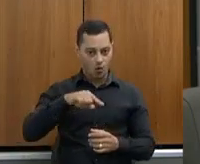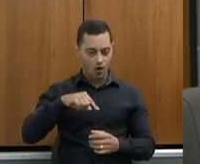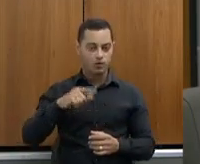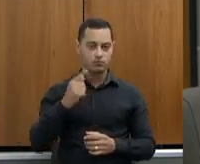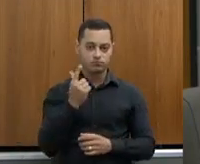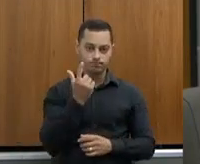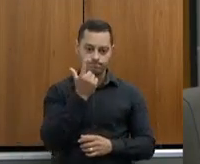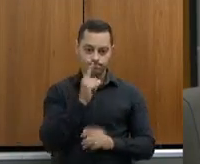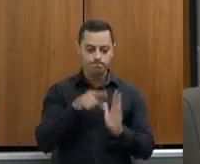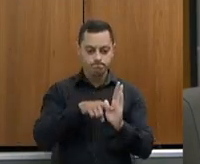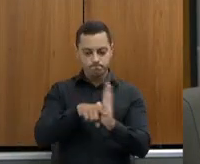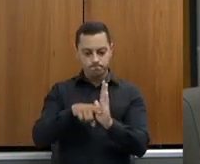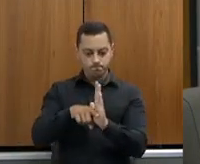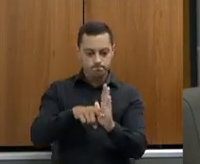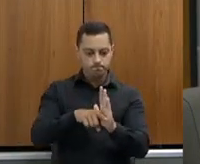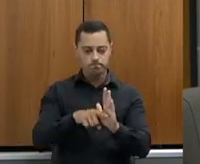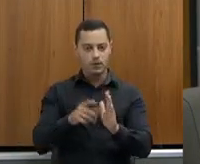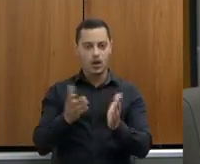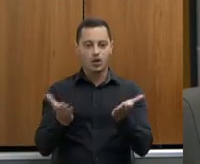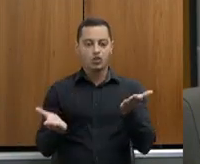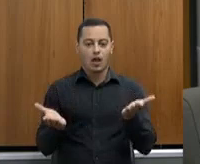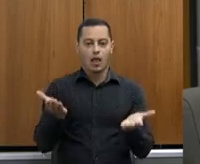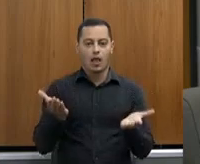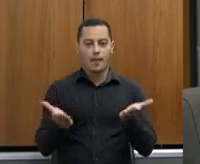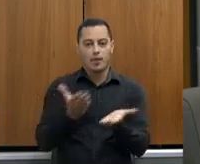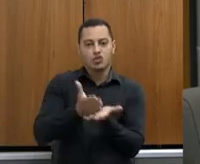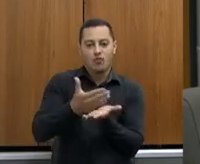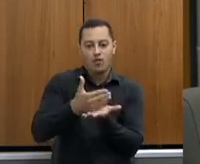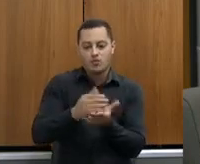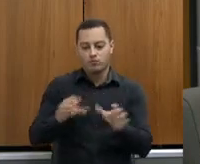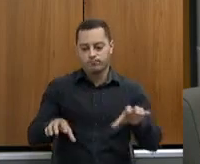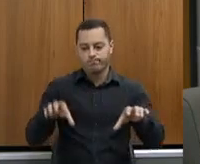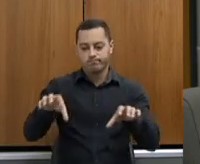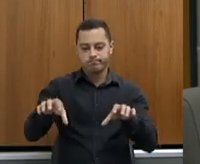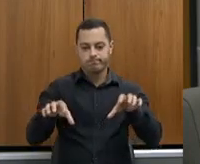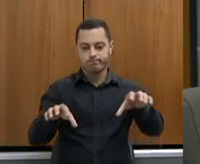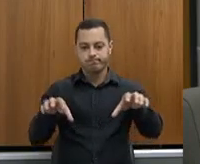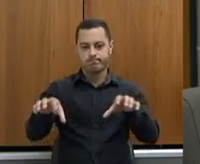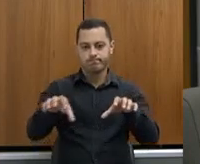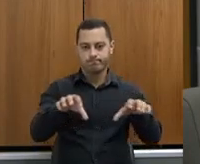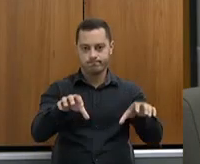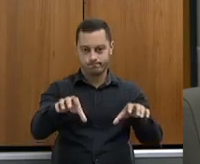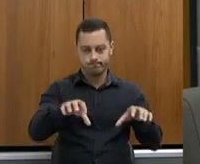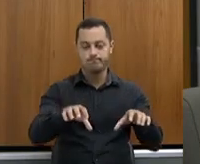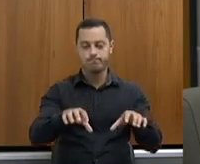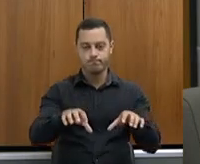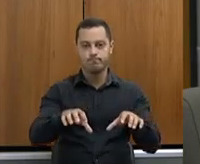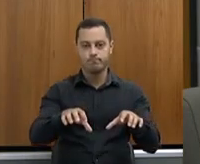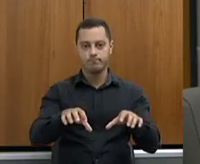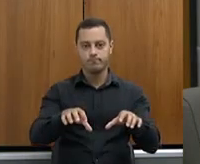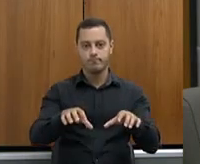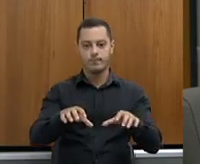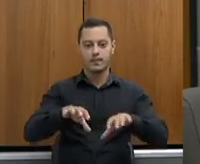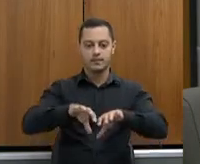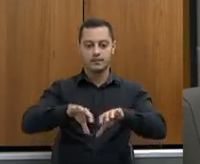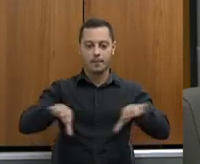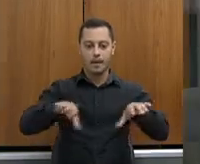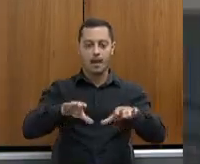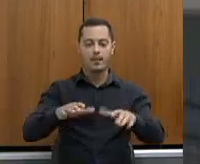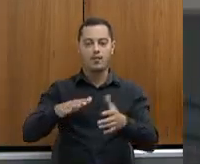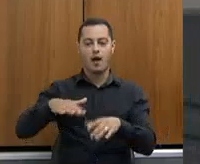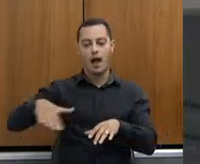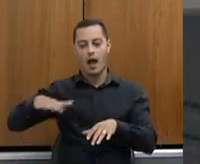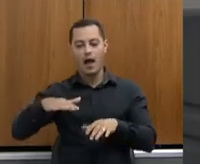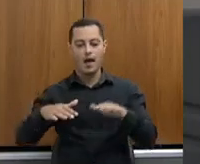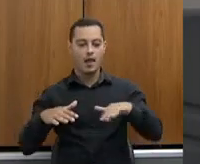coordenações regionais em cada unidade regional com o bem-estar social, a área de culturas e a área de bovinocultura, a área de pecuária, sempre atendida